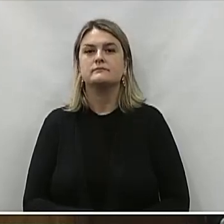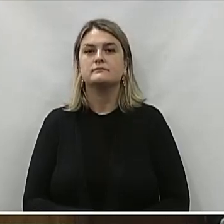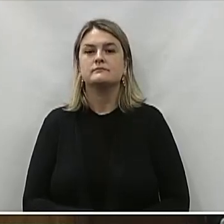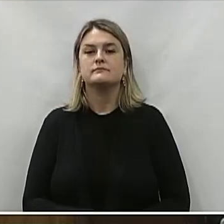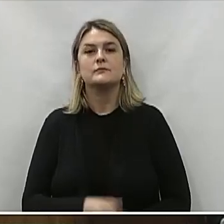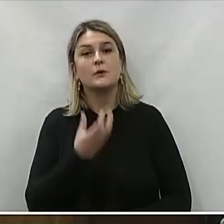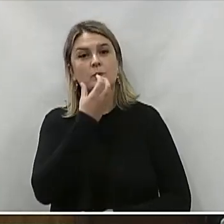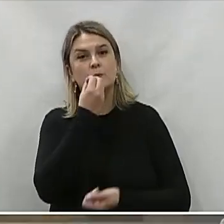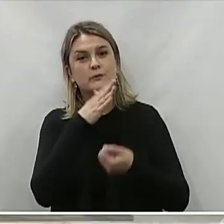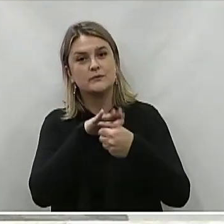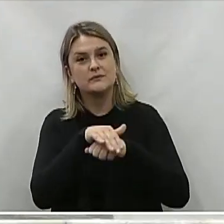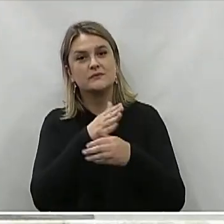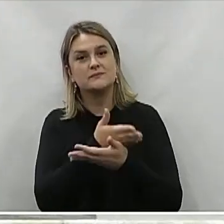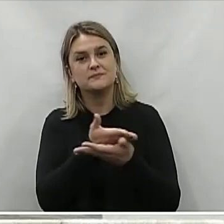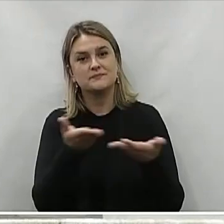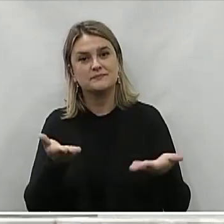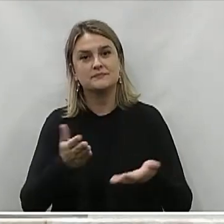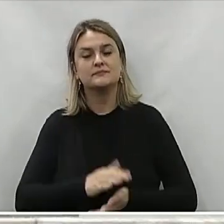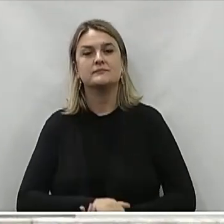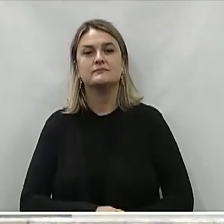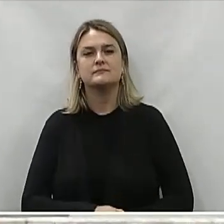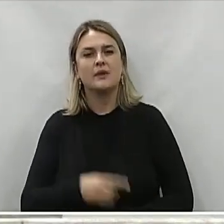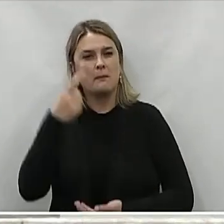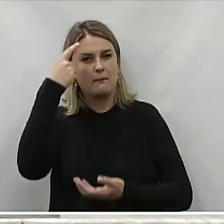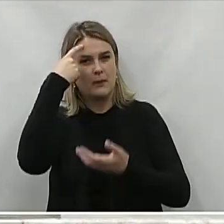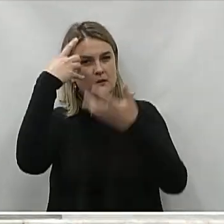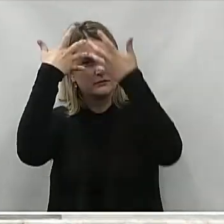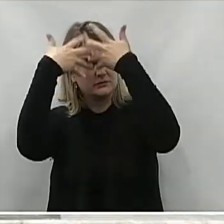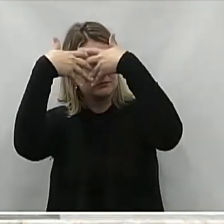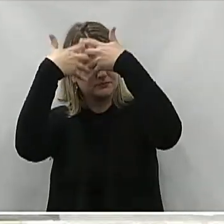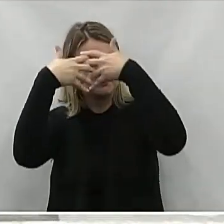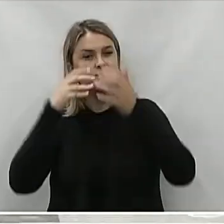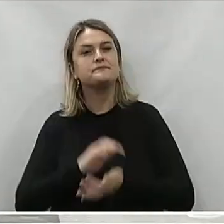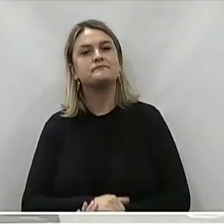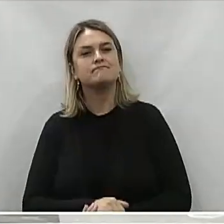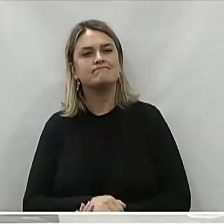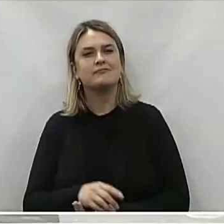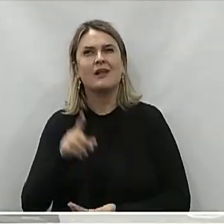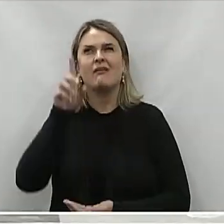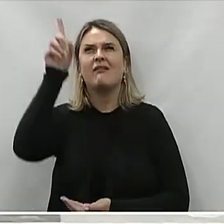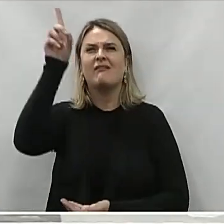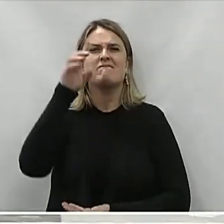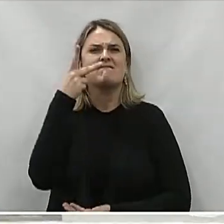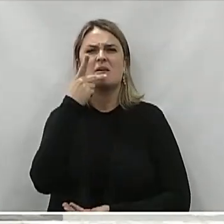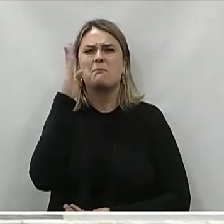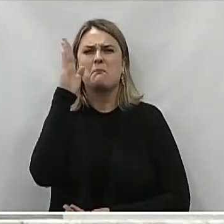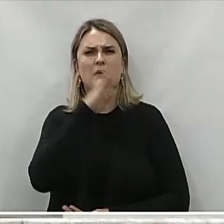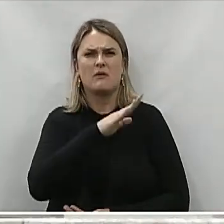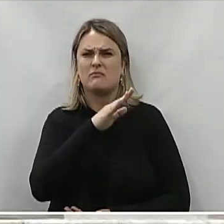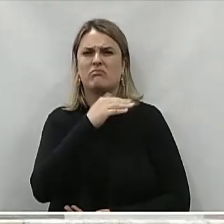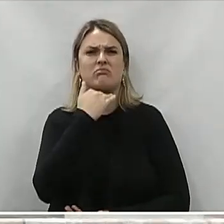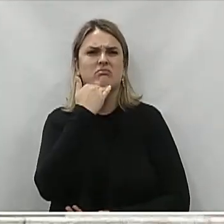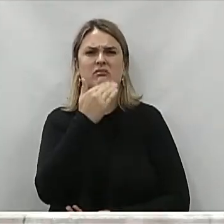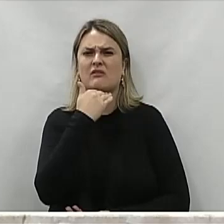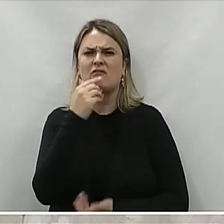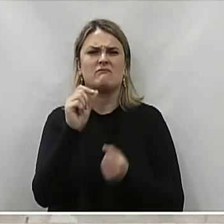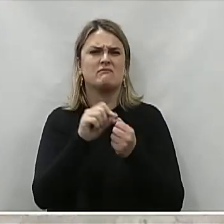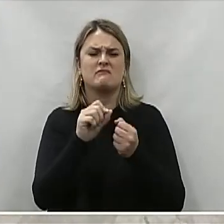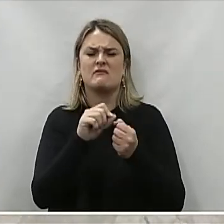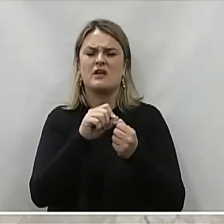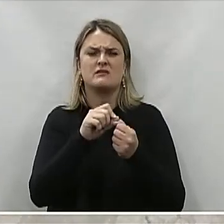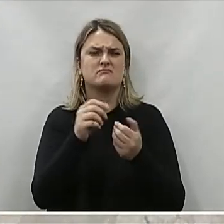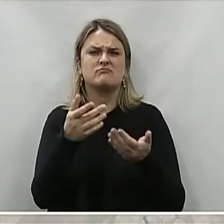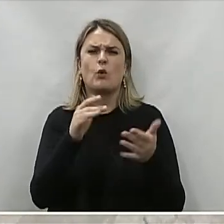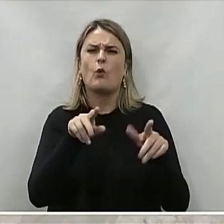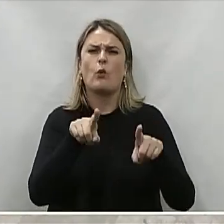Boa noite a todos Para refletir Ele não fala mal dos outros Não prejudica os